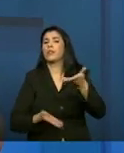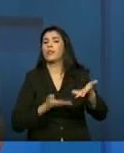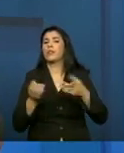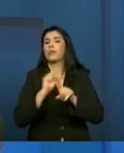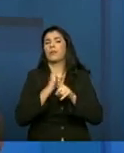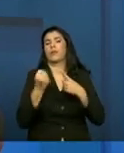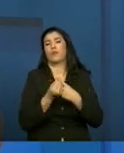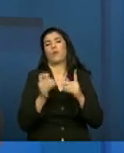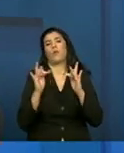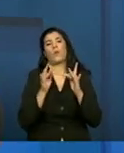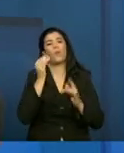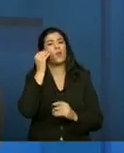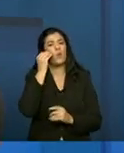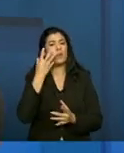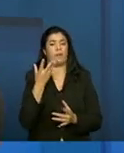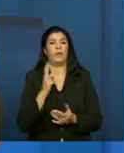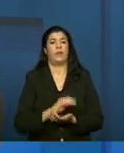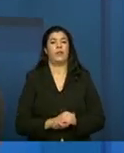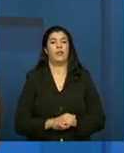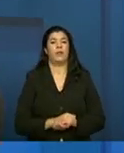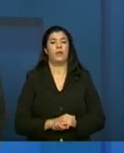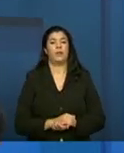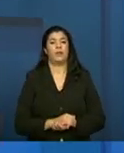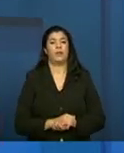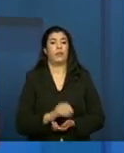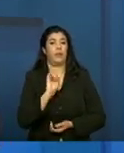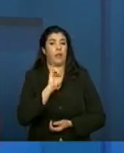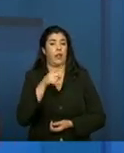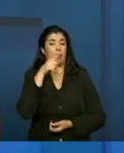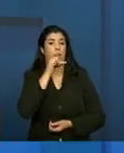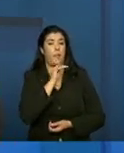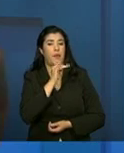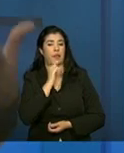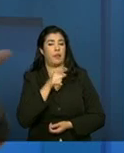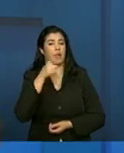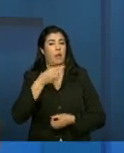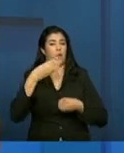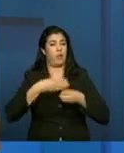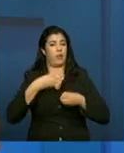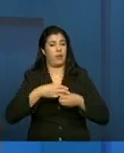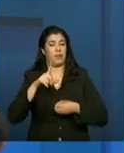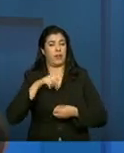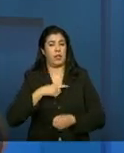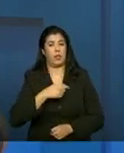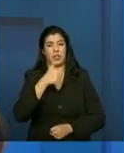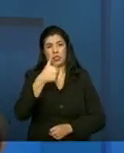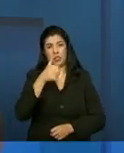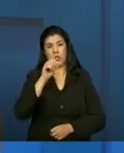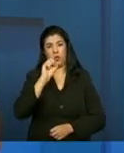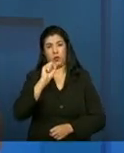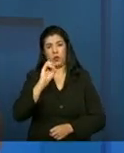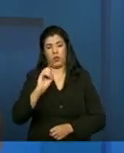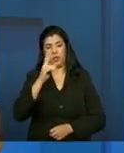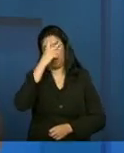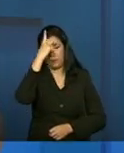Então, ficou estipulado que se um município, por exemplo, atende 180 pessoas,